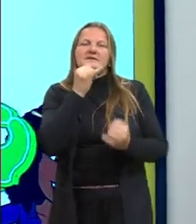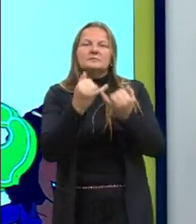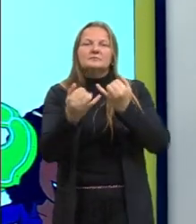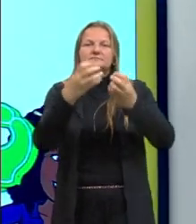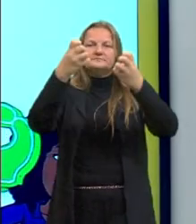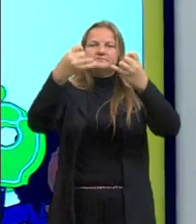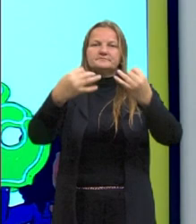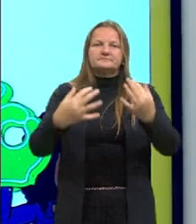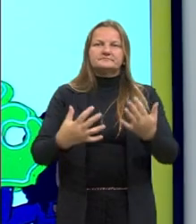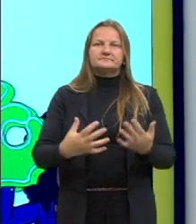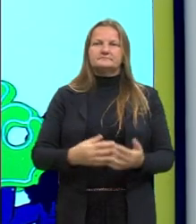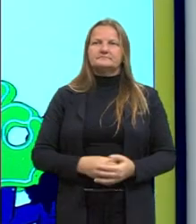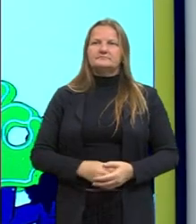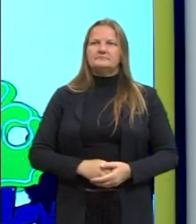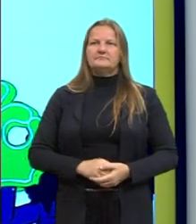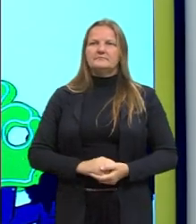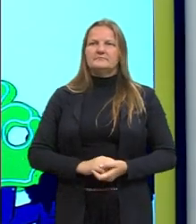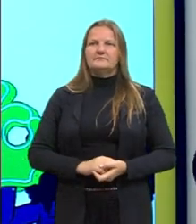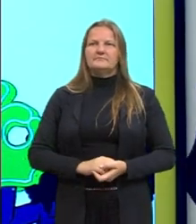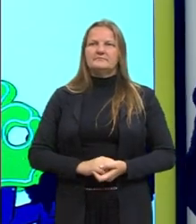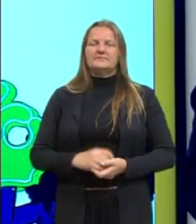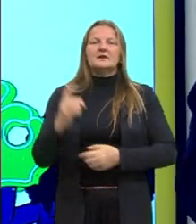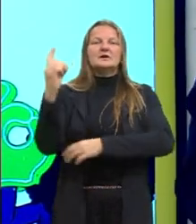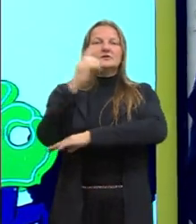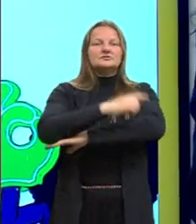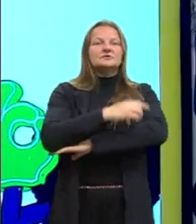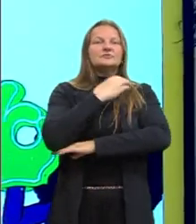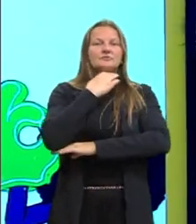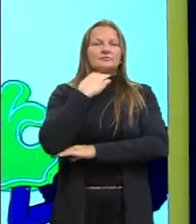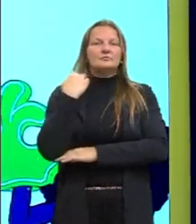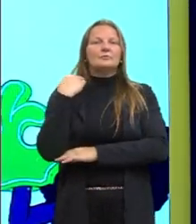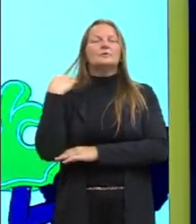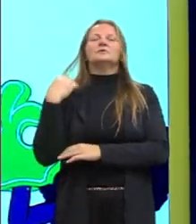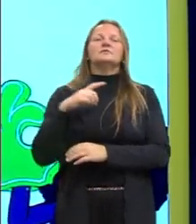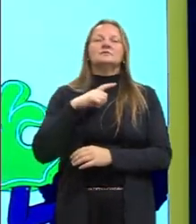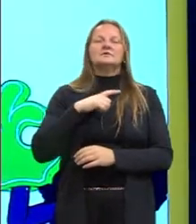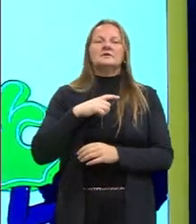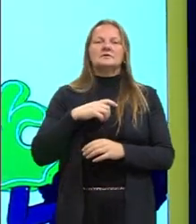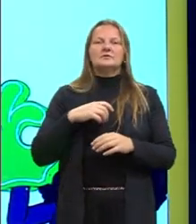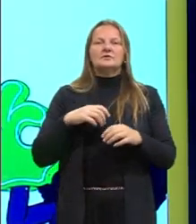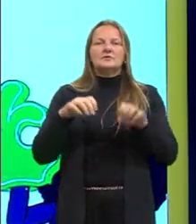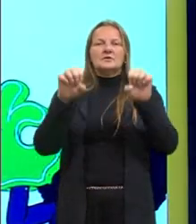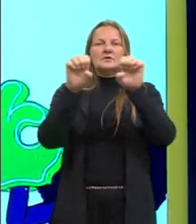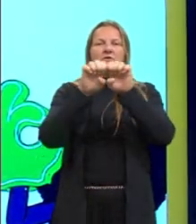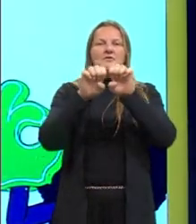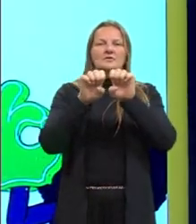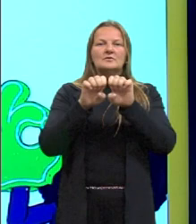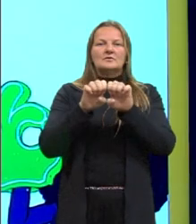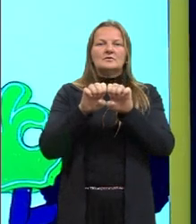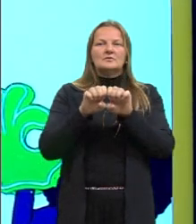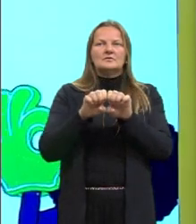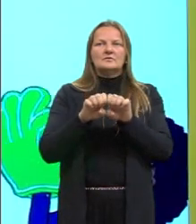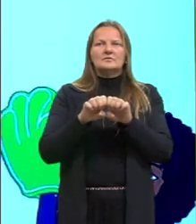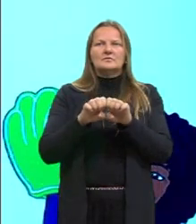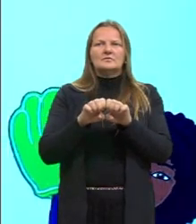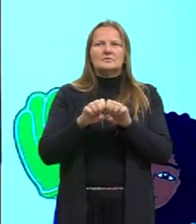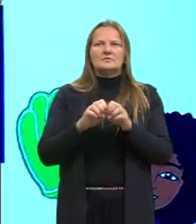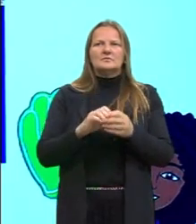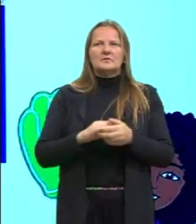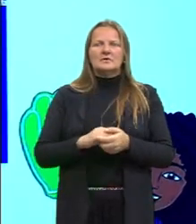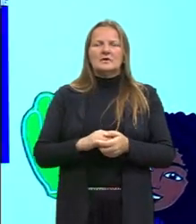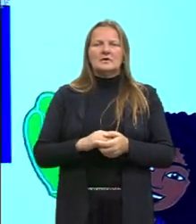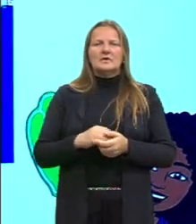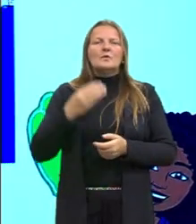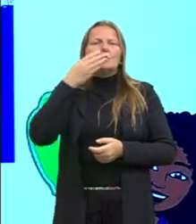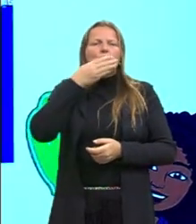o nós temos, gente? No Dia dos Mortos, nós temos caveiras de açúcar, são chamadas calaveiras de açúcar,